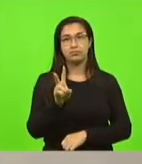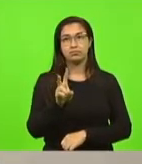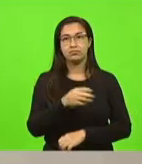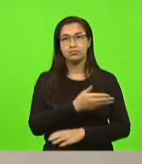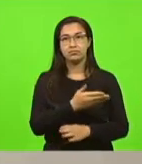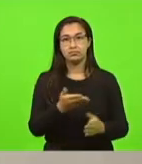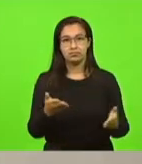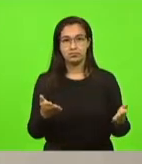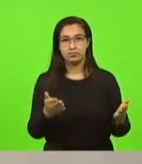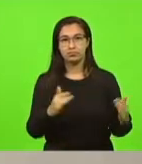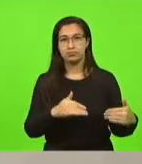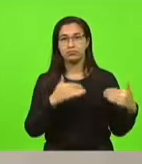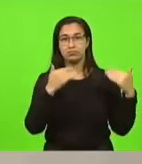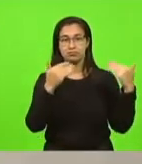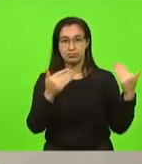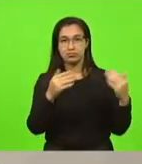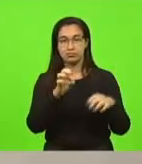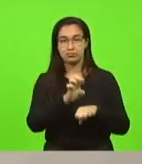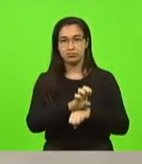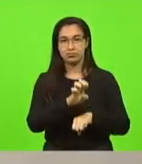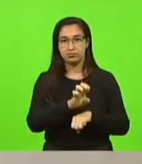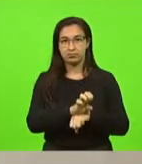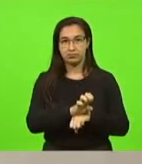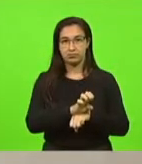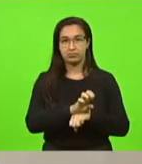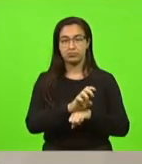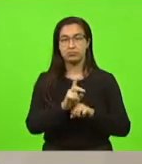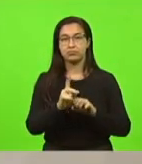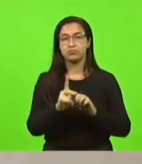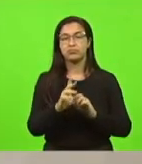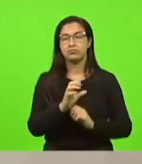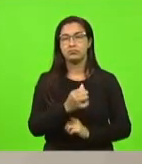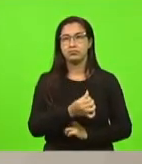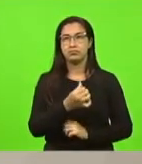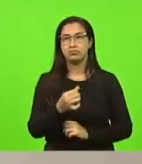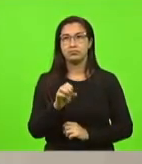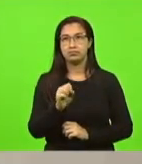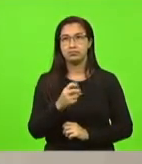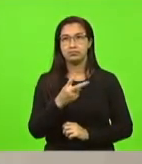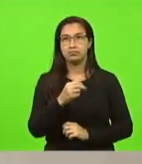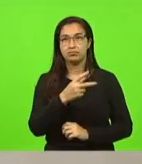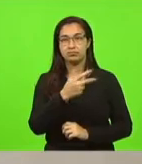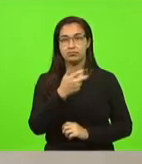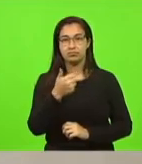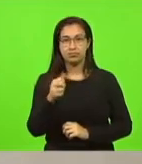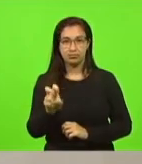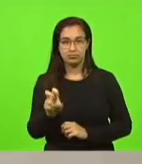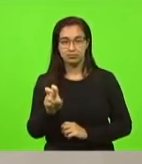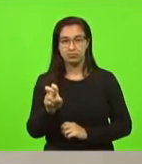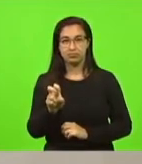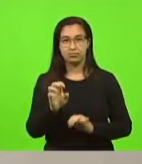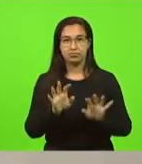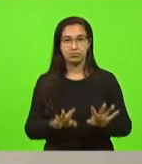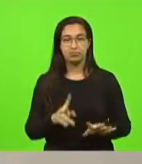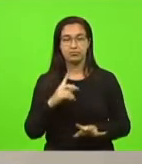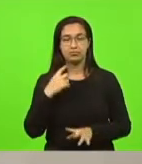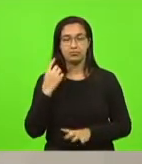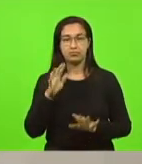Magistério Público Estadual de que trata a lei complementar 668 de 2015. Deputados que aprovam permanecem como se encontram,